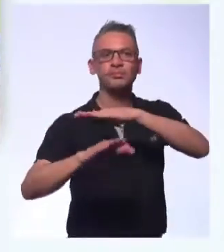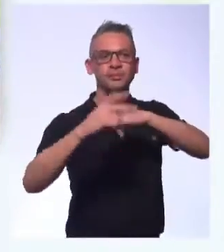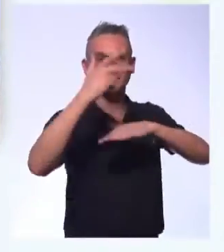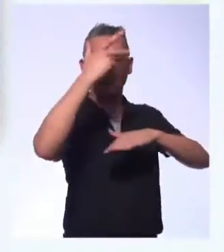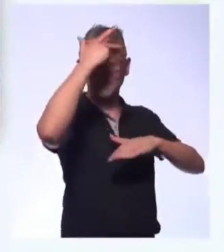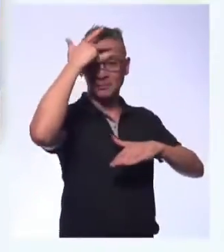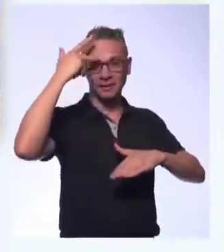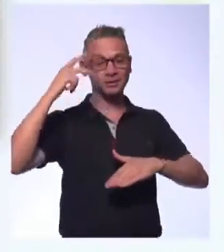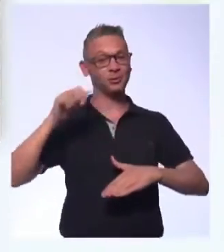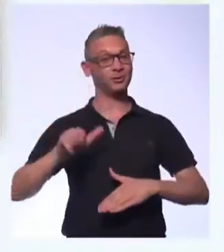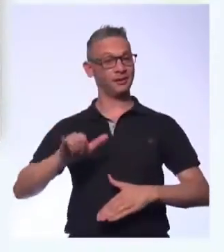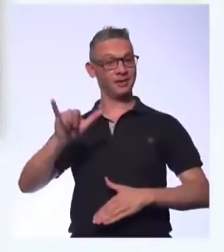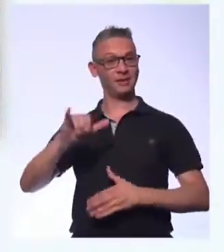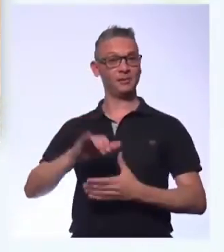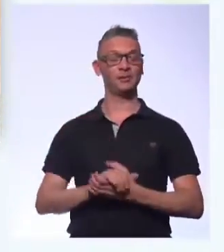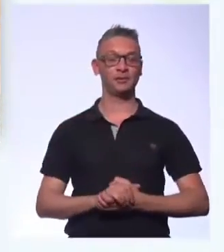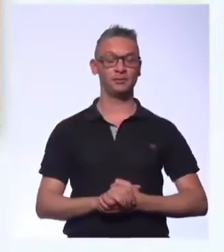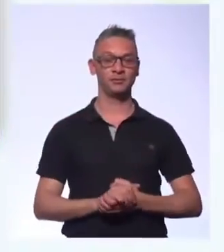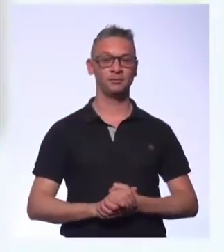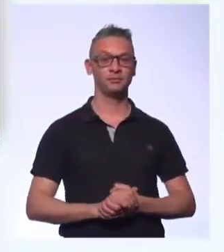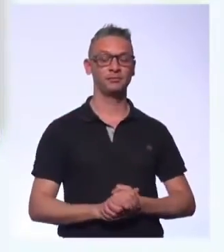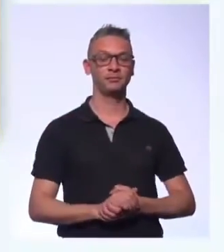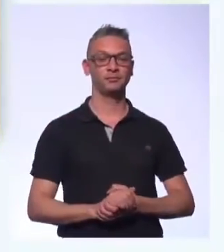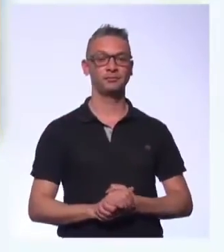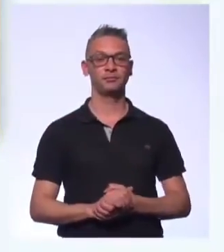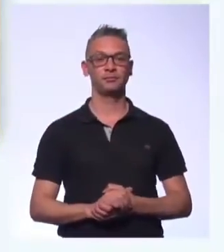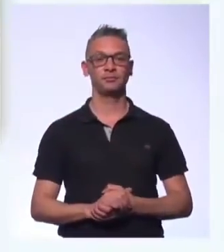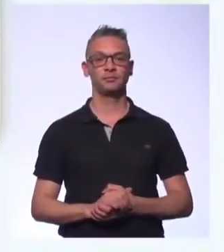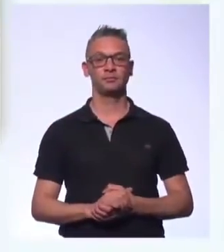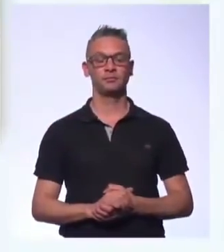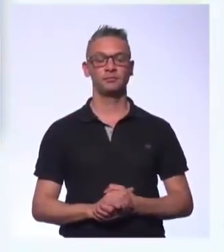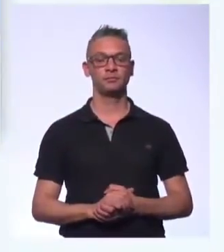Você me deixa doidão